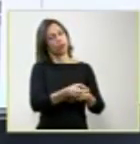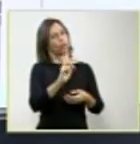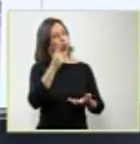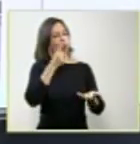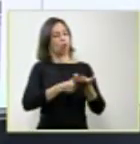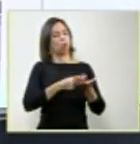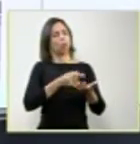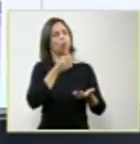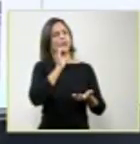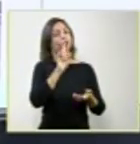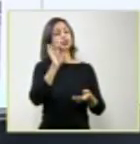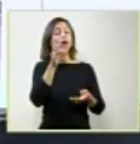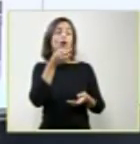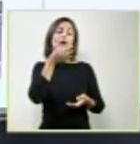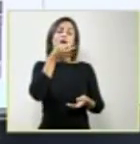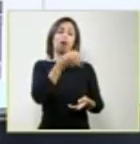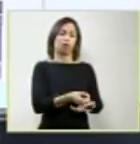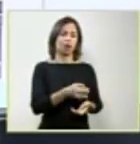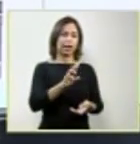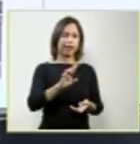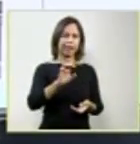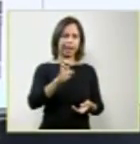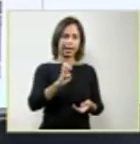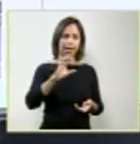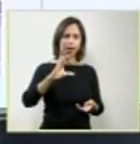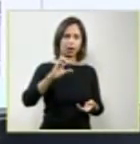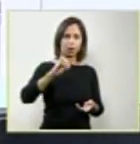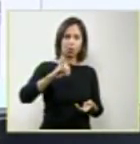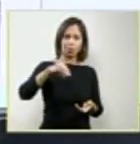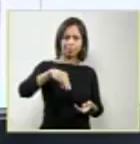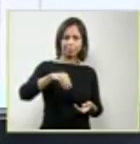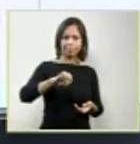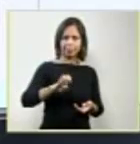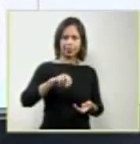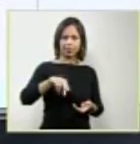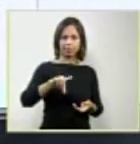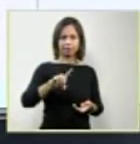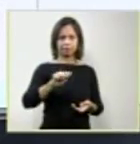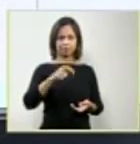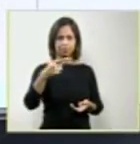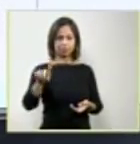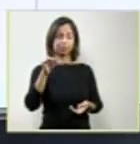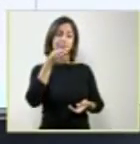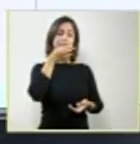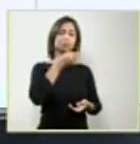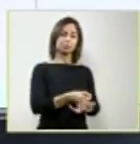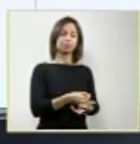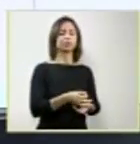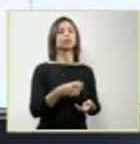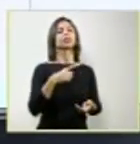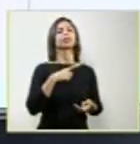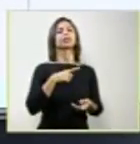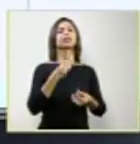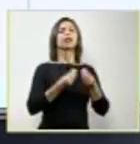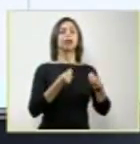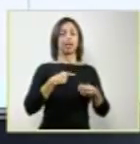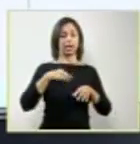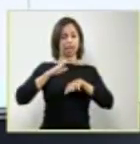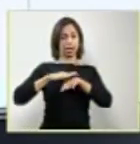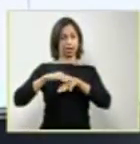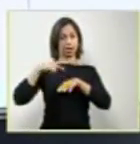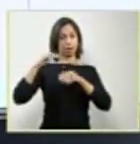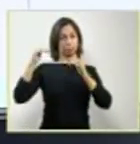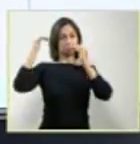E aí a nossa preocupação. Nós temos como autarquia federal o munos público de exigir a boa